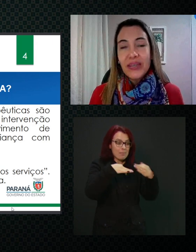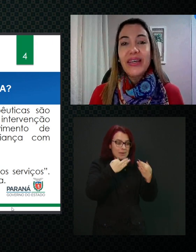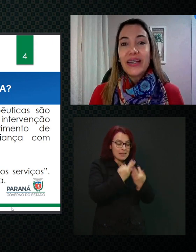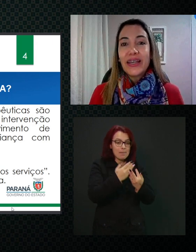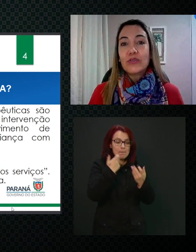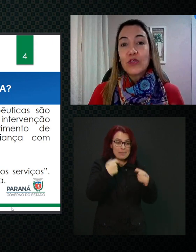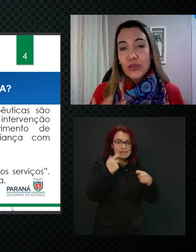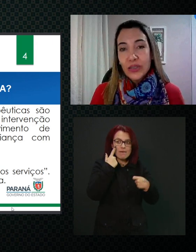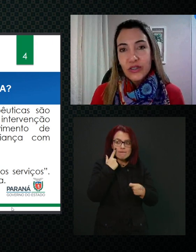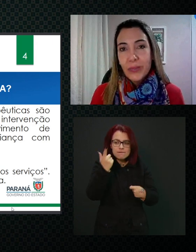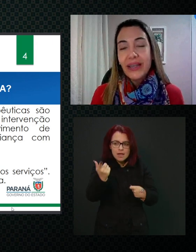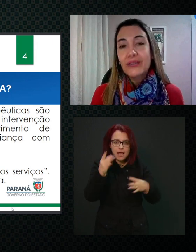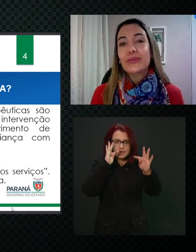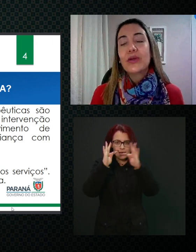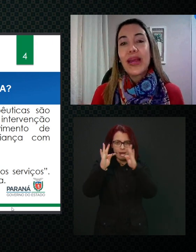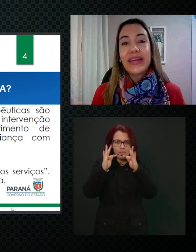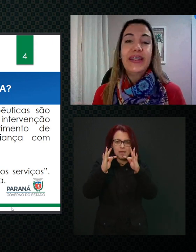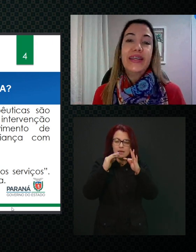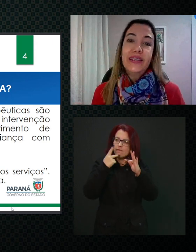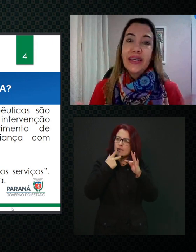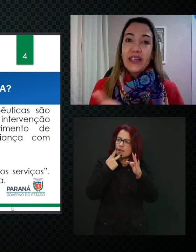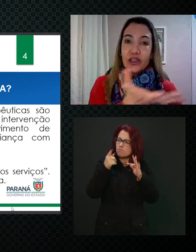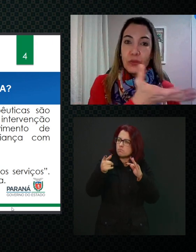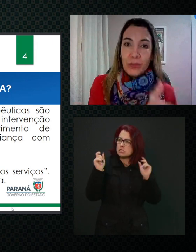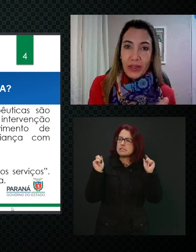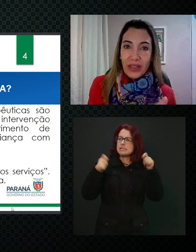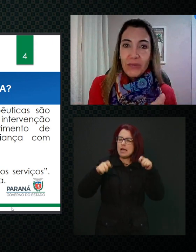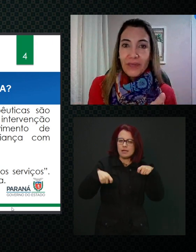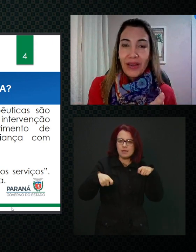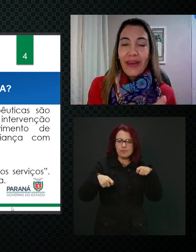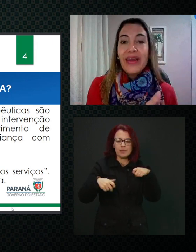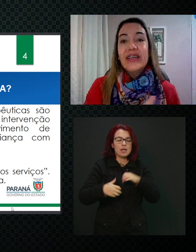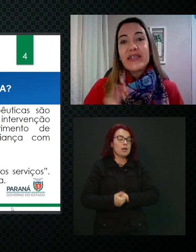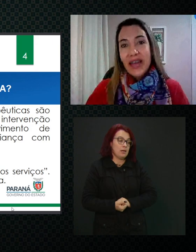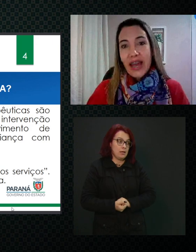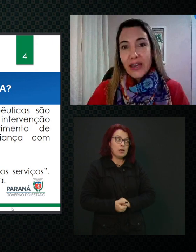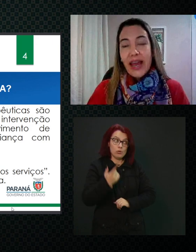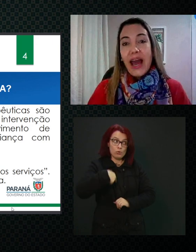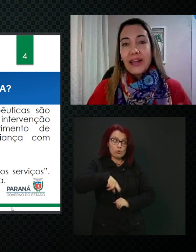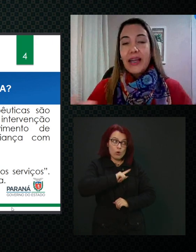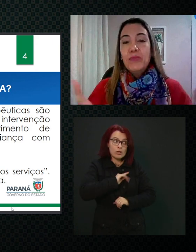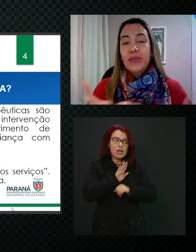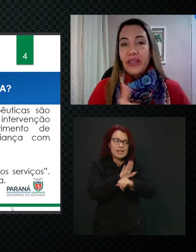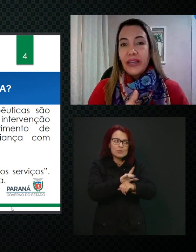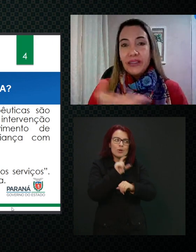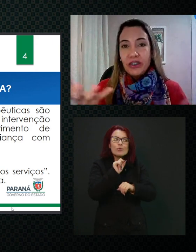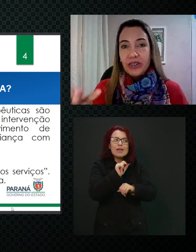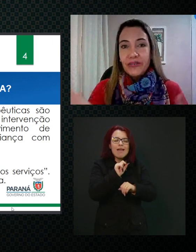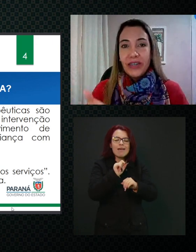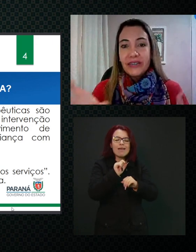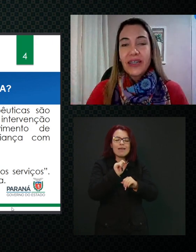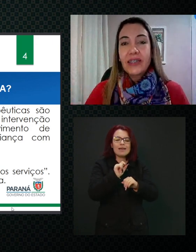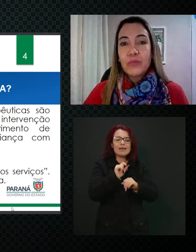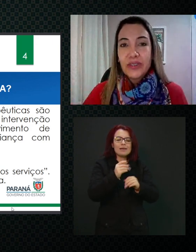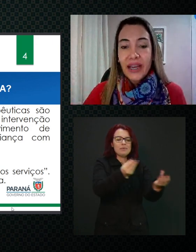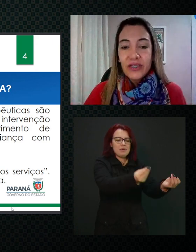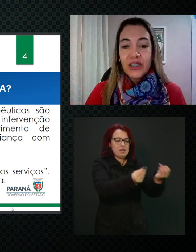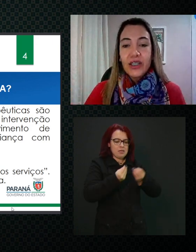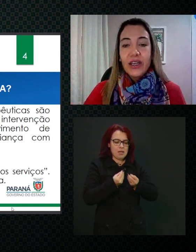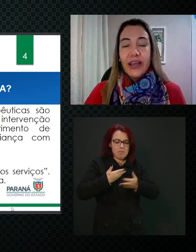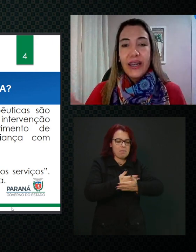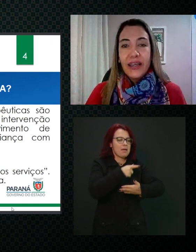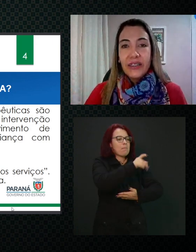terapia, né? O nosso atendimento não é aquele que ele deixa o bebê e sai. Até porque, a gente vai entrar na